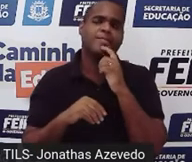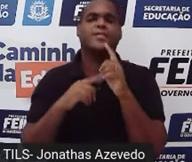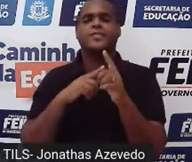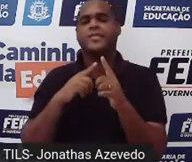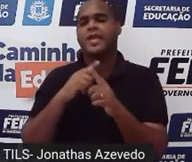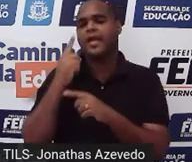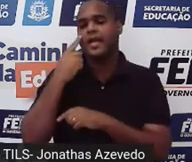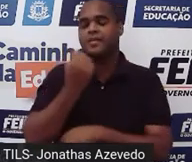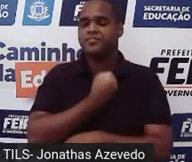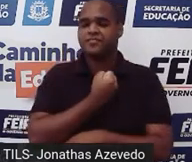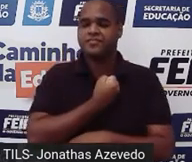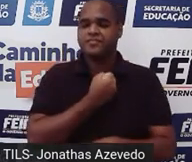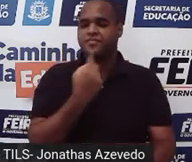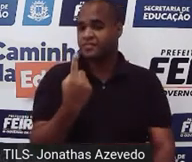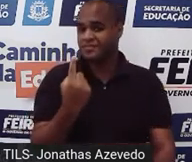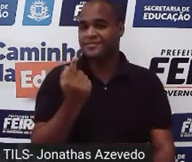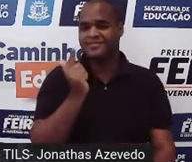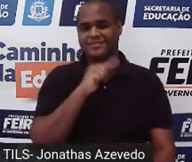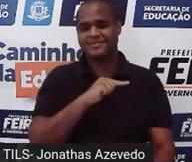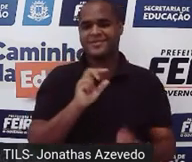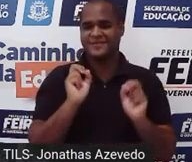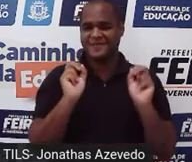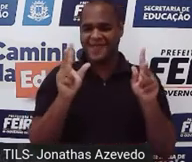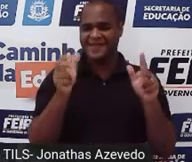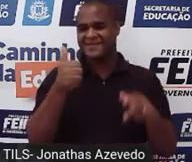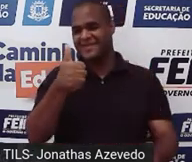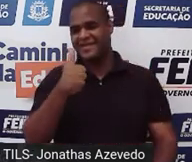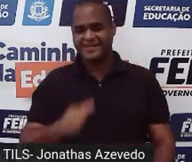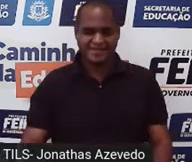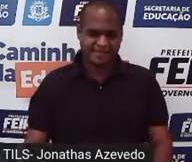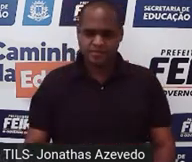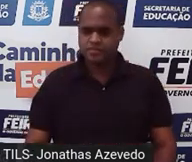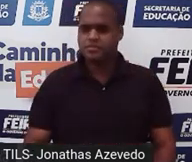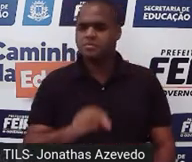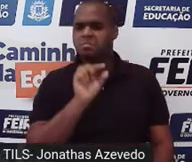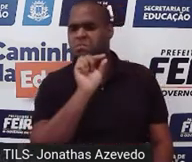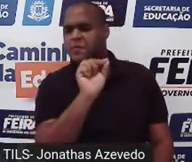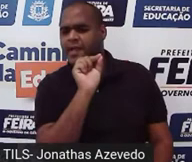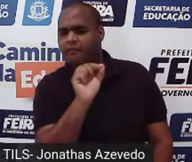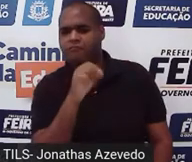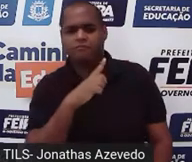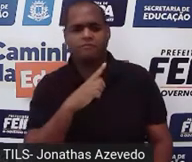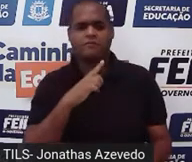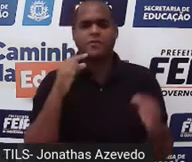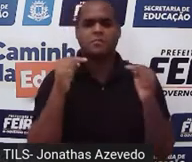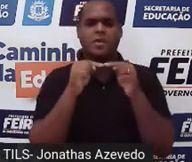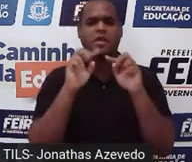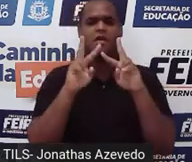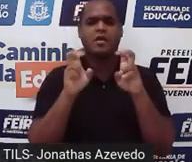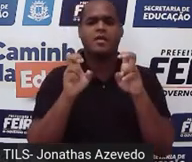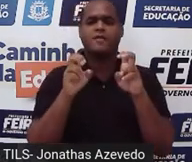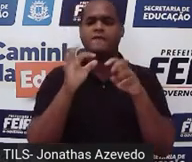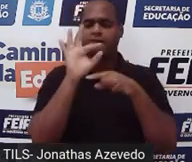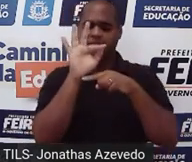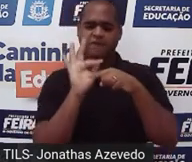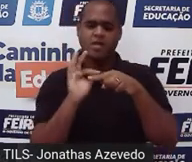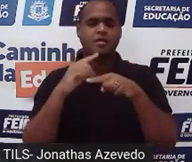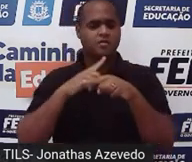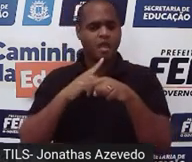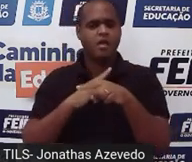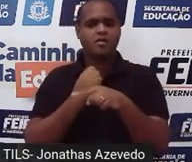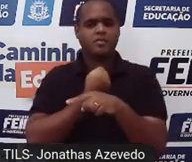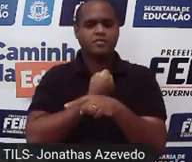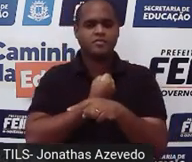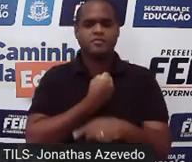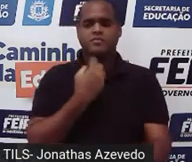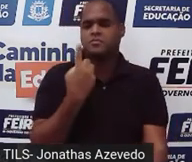número 1. Beleza. Mas, o que é que tem a ver, professor, todas essas frações terem lá em cima o número 1?